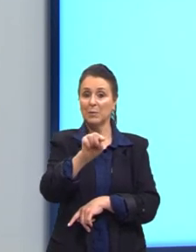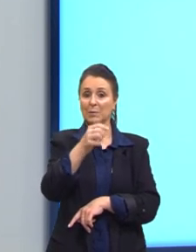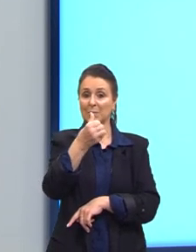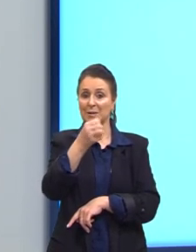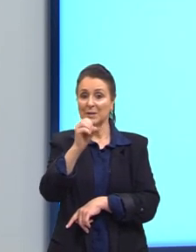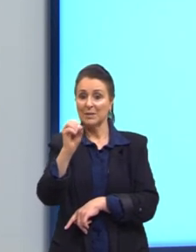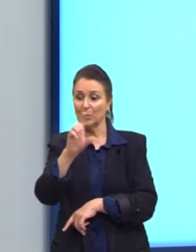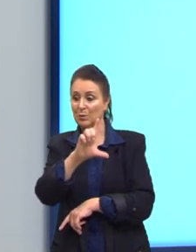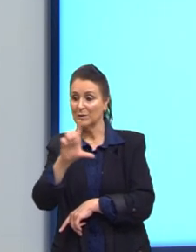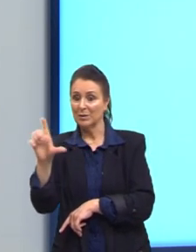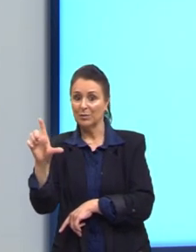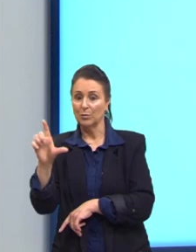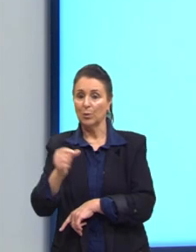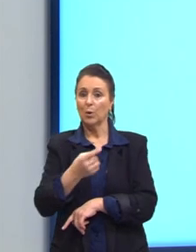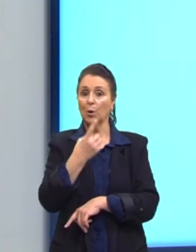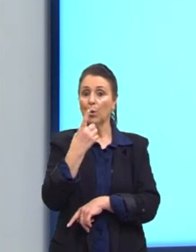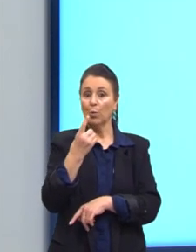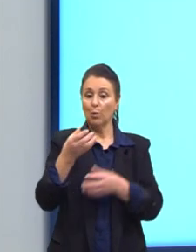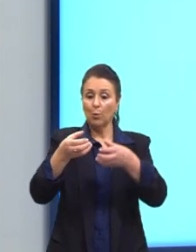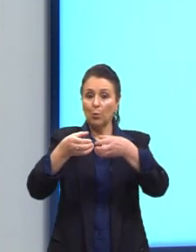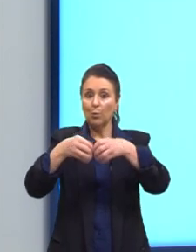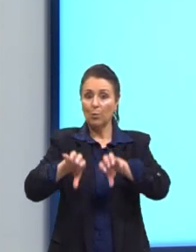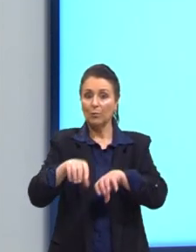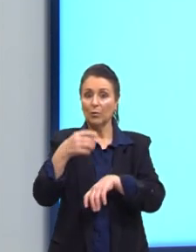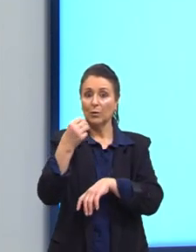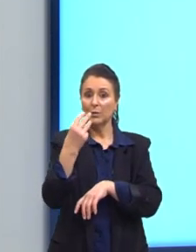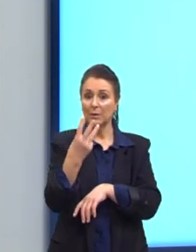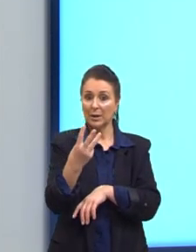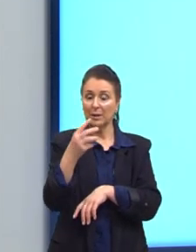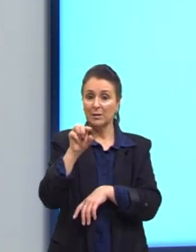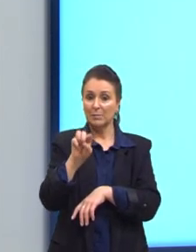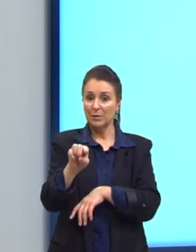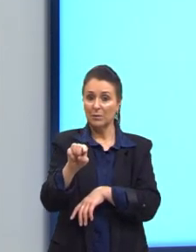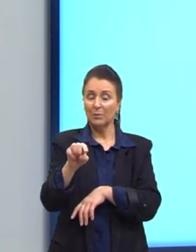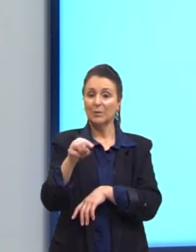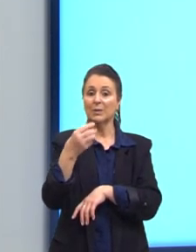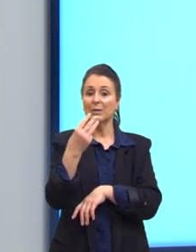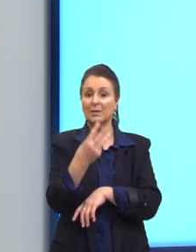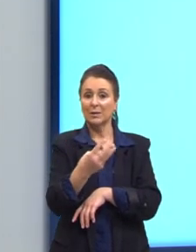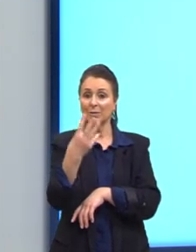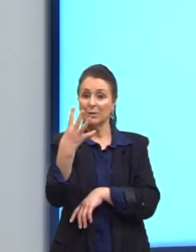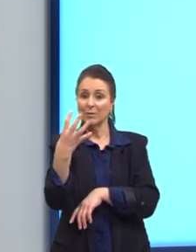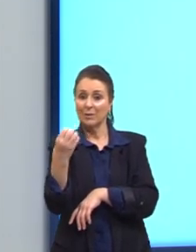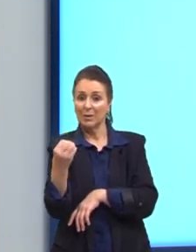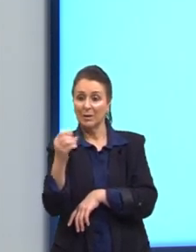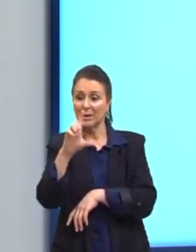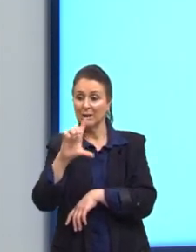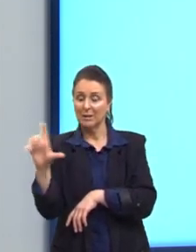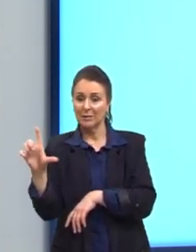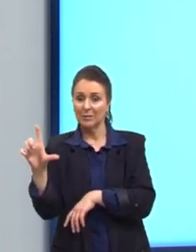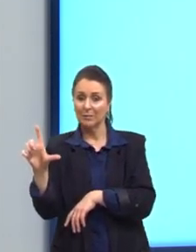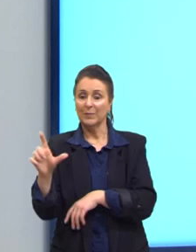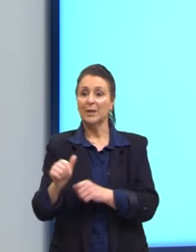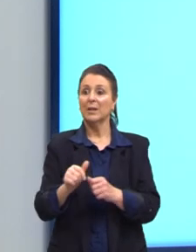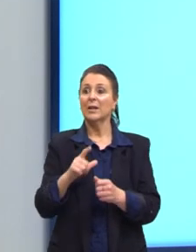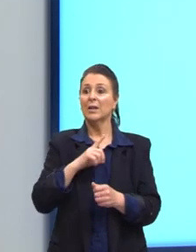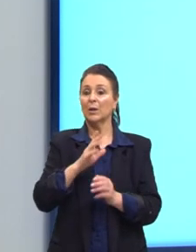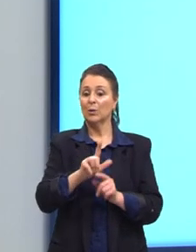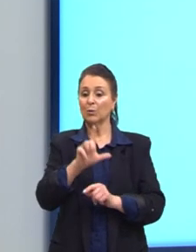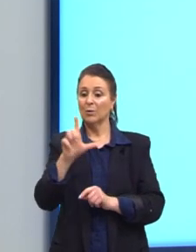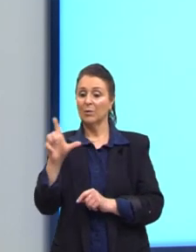Um ovo, 3.340 litros. Aqui do ladinho, gente tem, né,